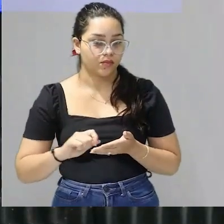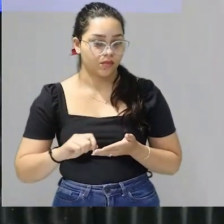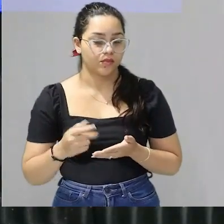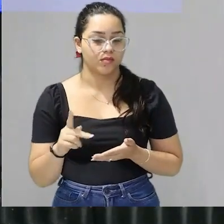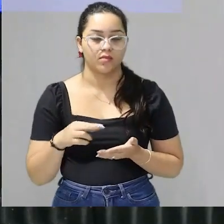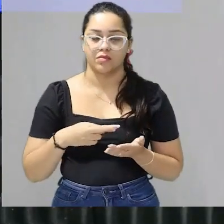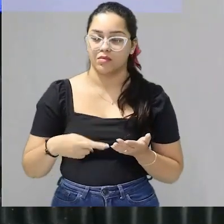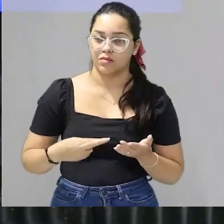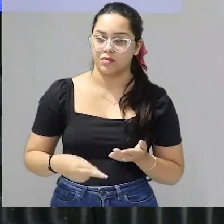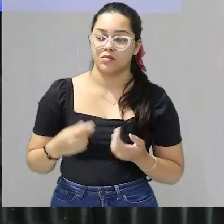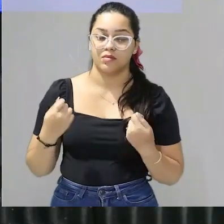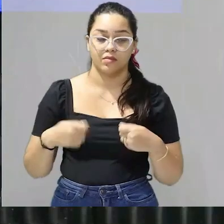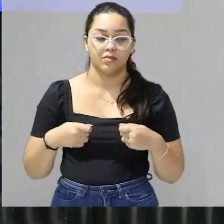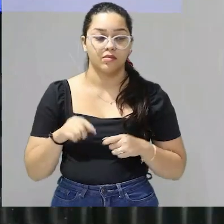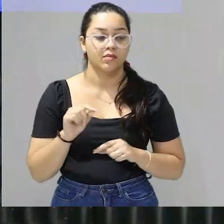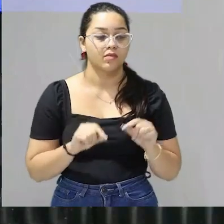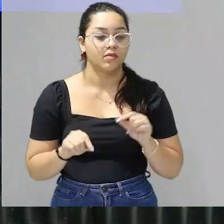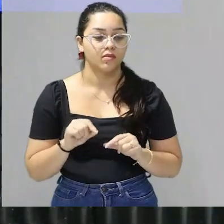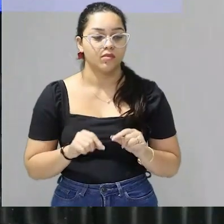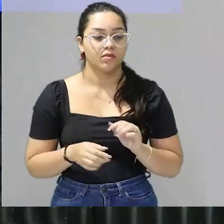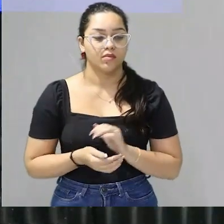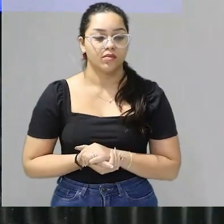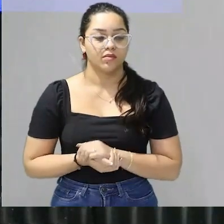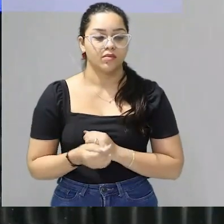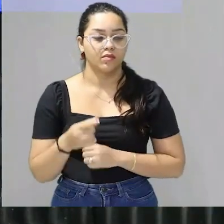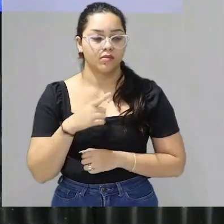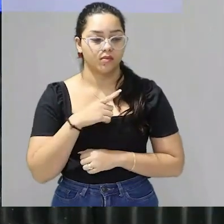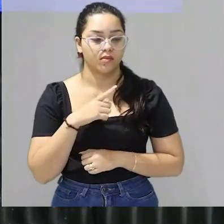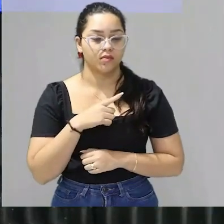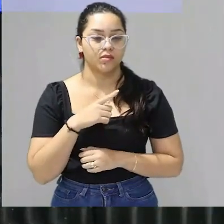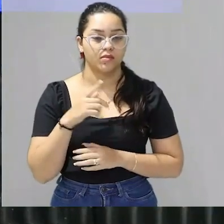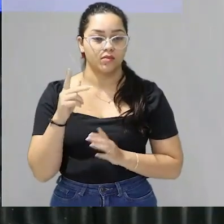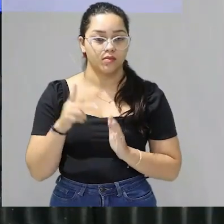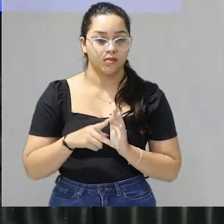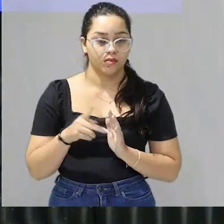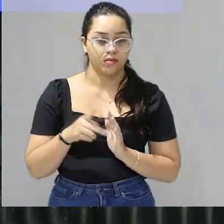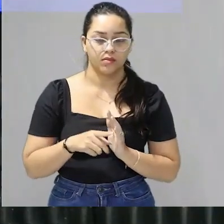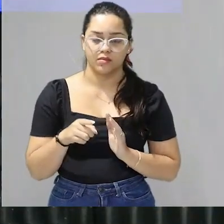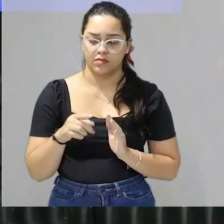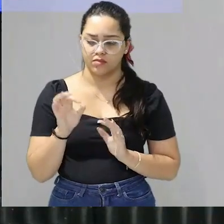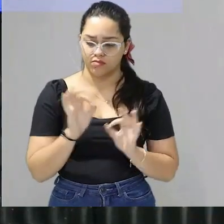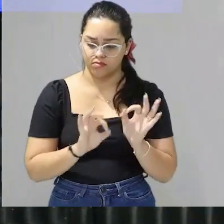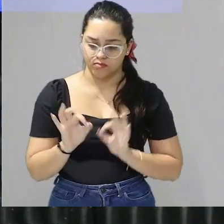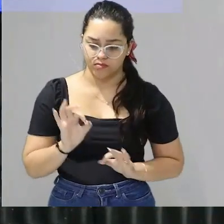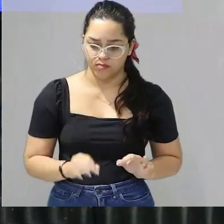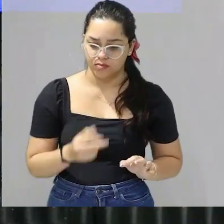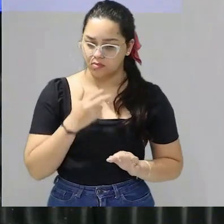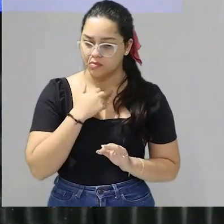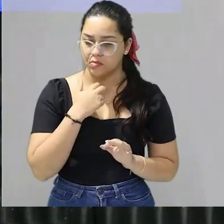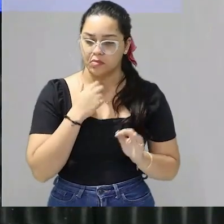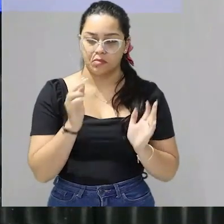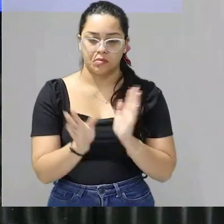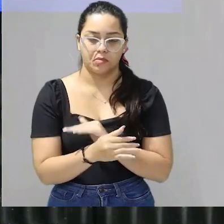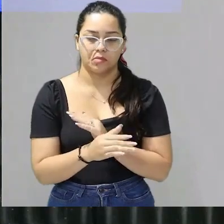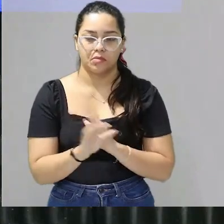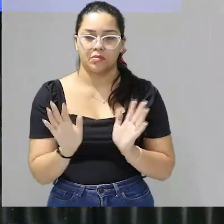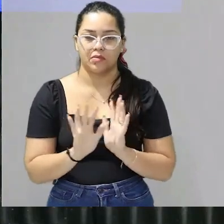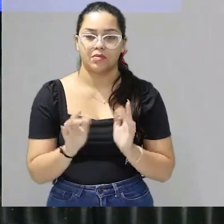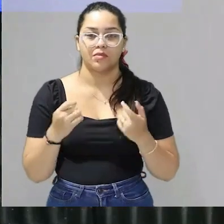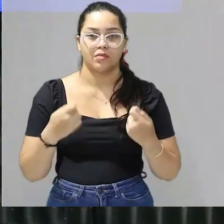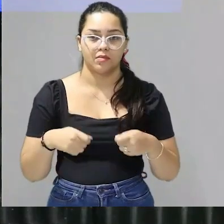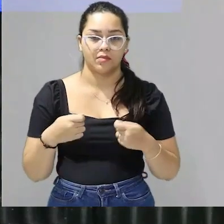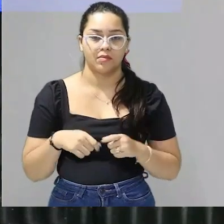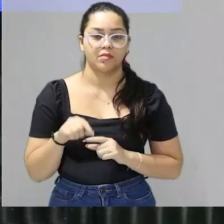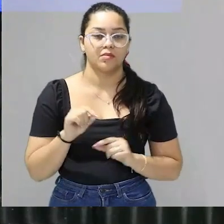turma é necessário que na redação exista um planejamento você não pode sair escrevendo de forma aleatória você tem que